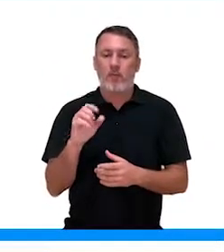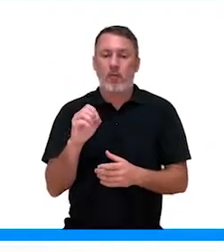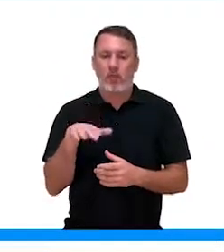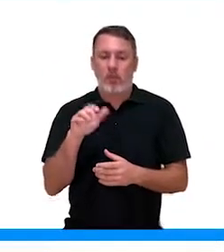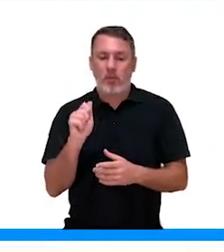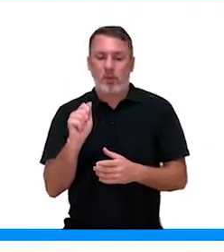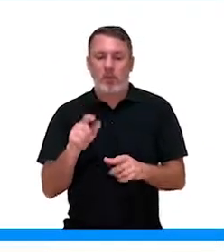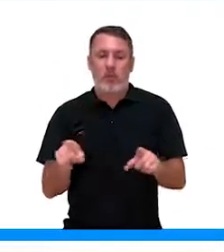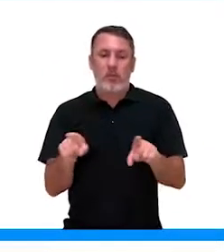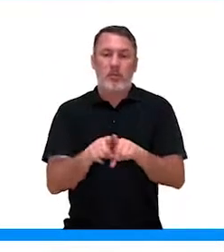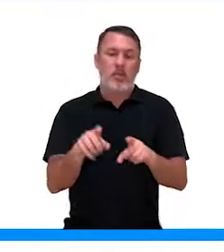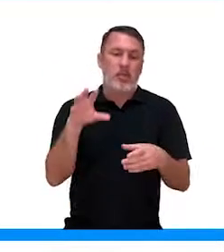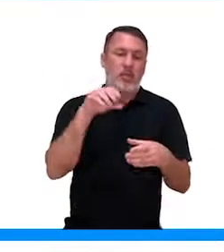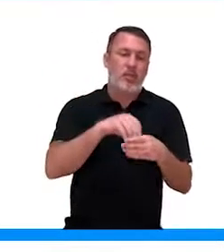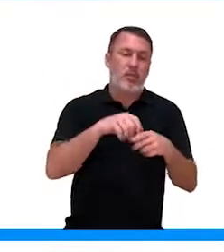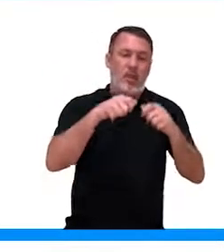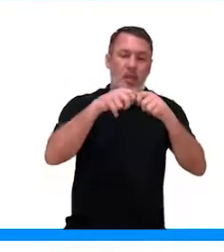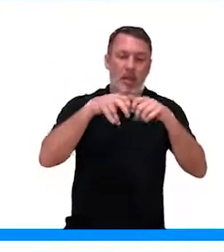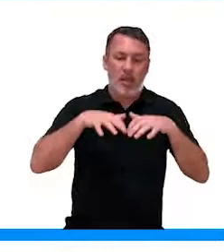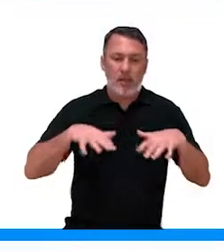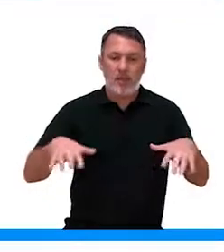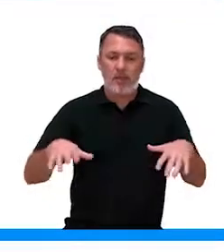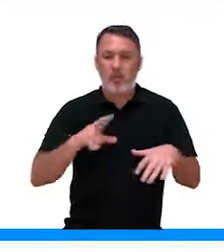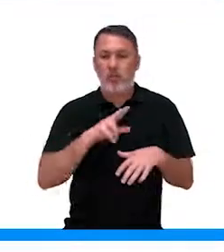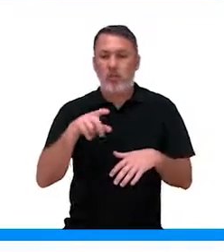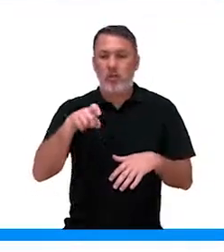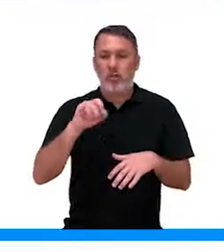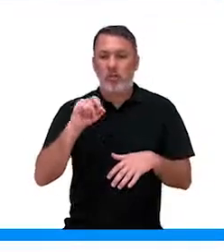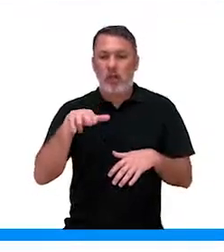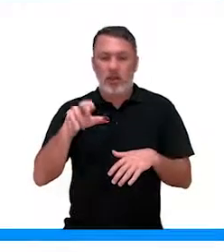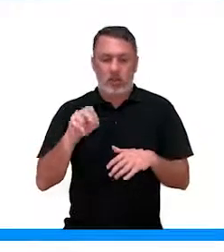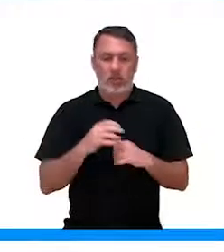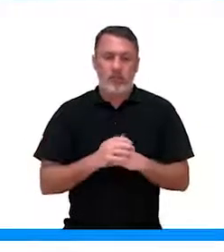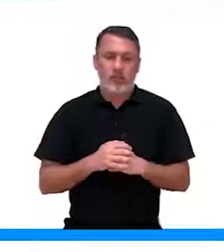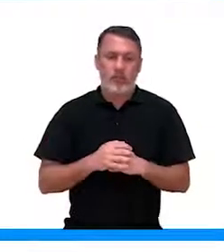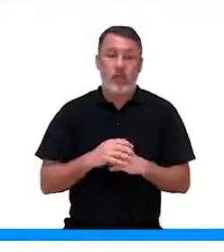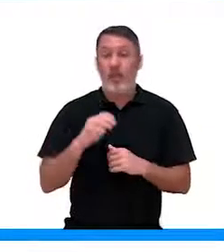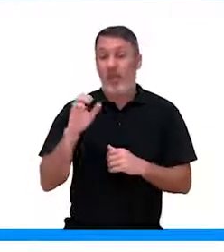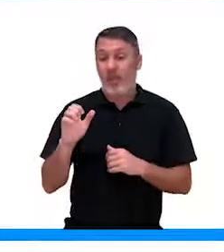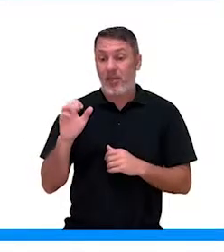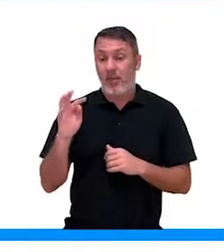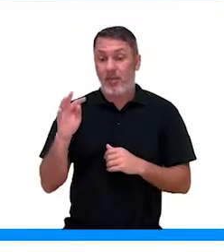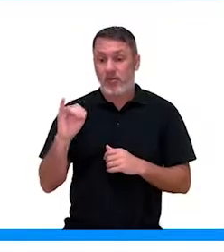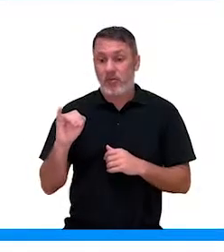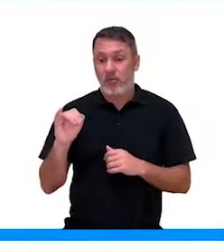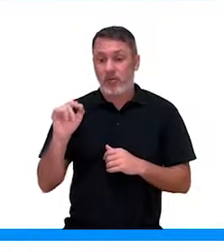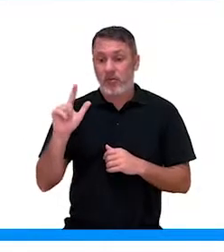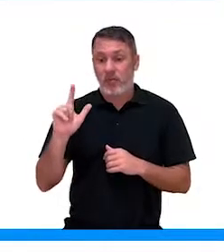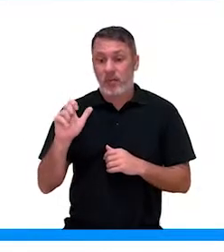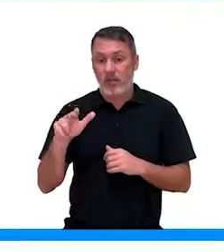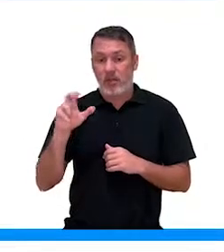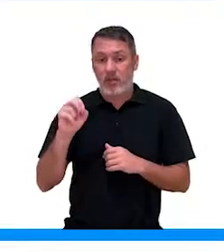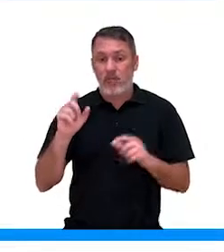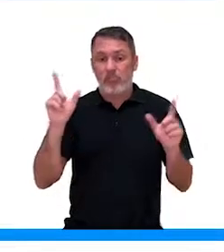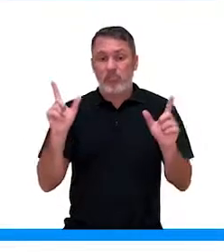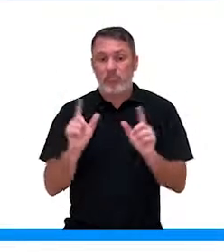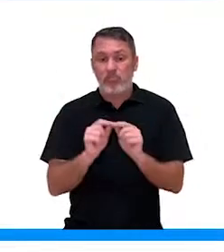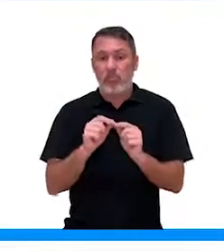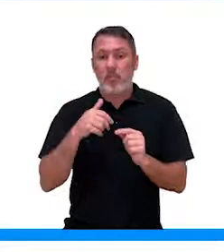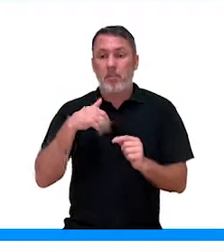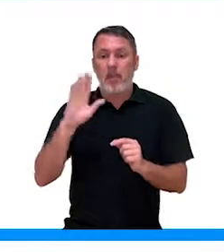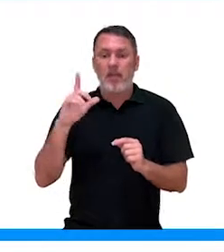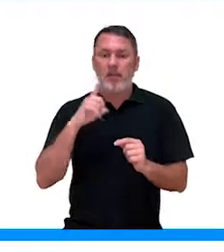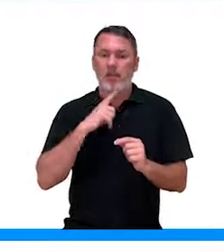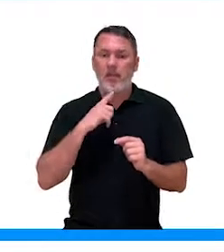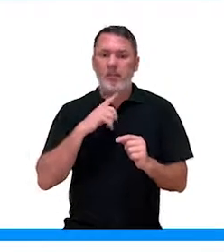e da raiz para os demais órgãos através do chilema, o etileno ele é sintetizado